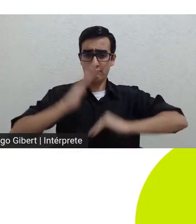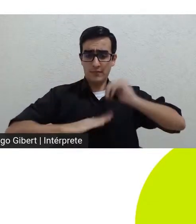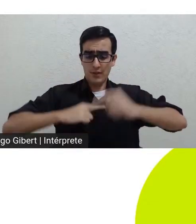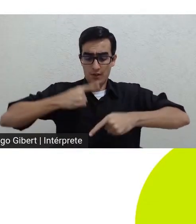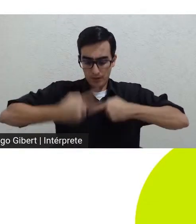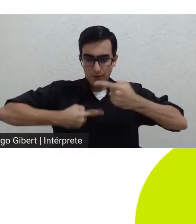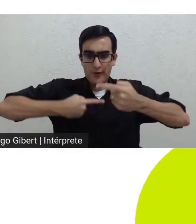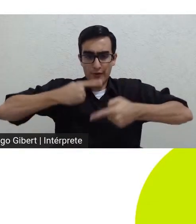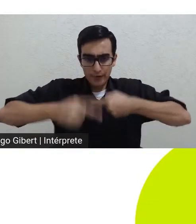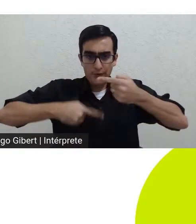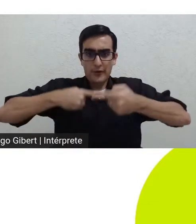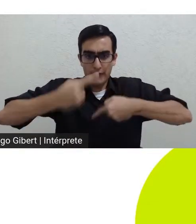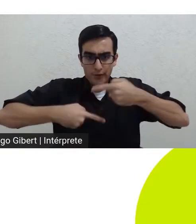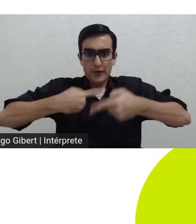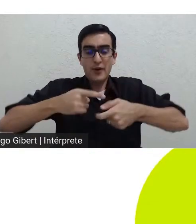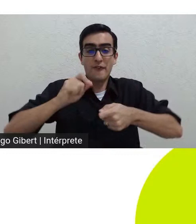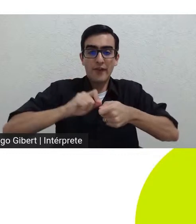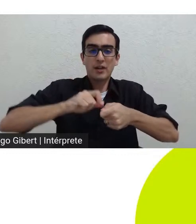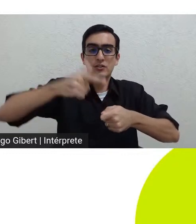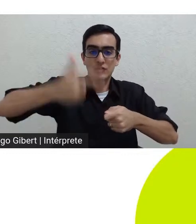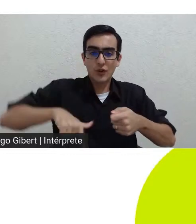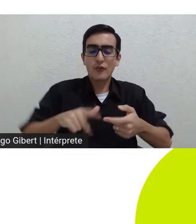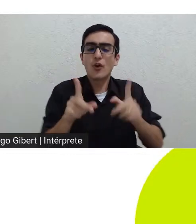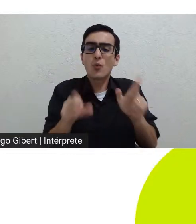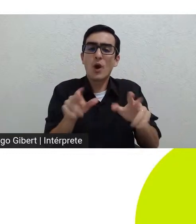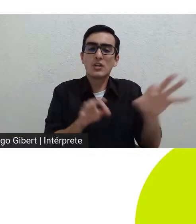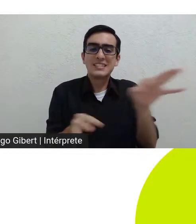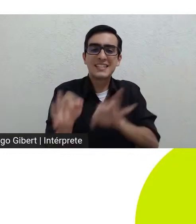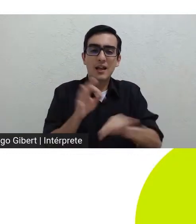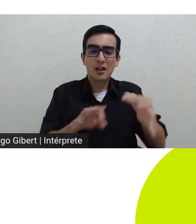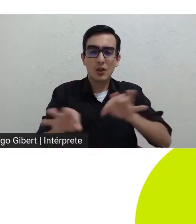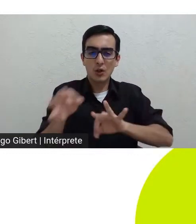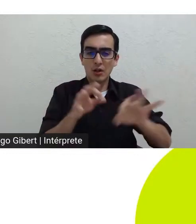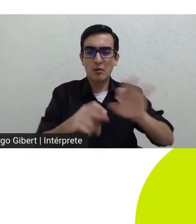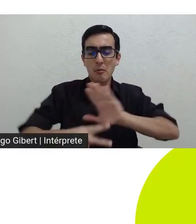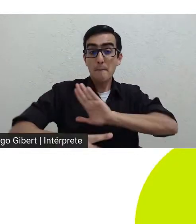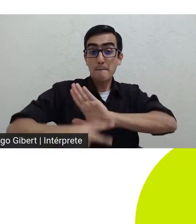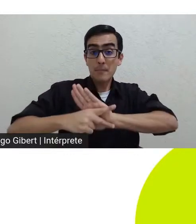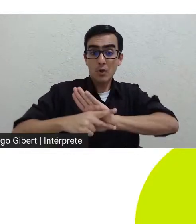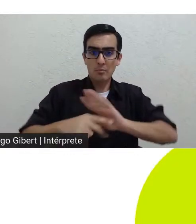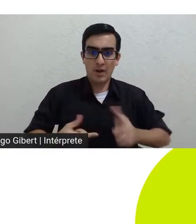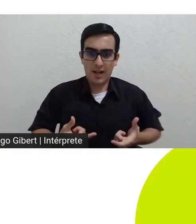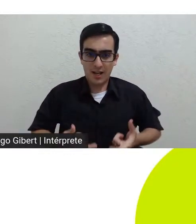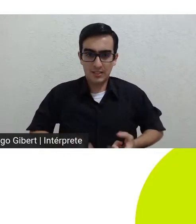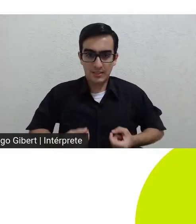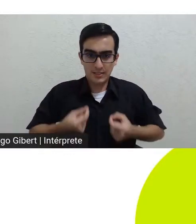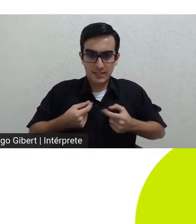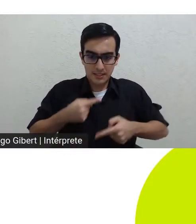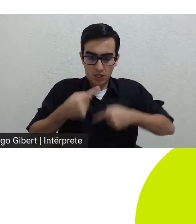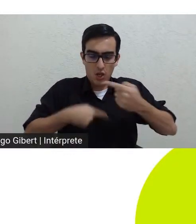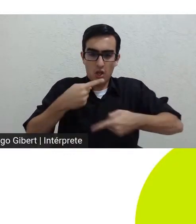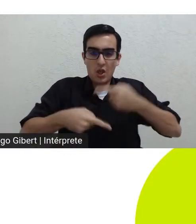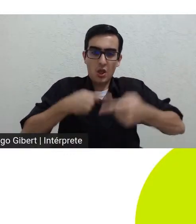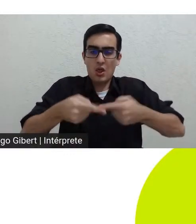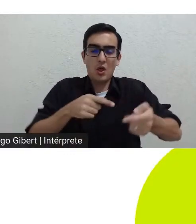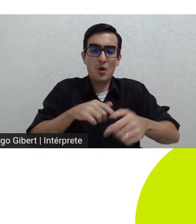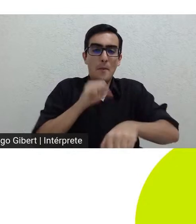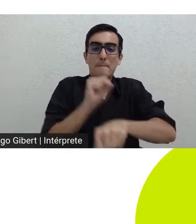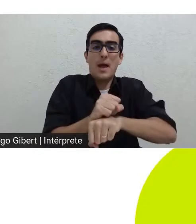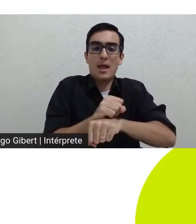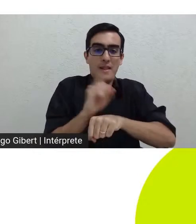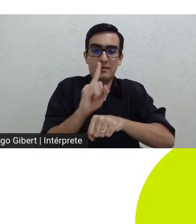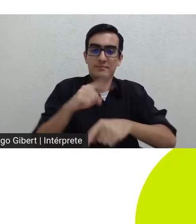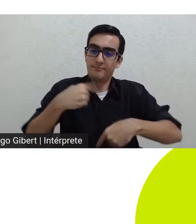ao infinito como as células cancerígenas que se multiplicam de modo incontrolável